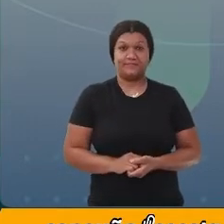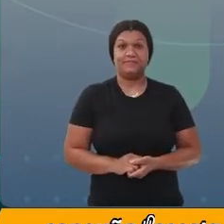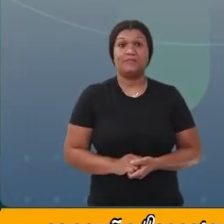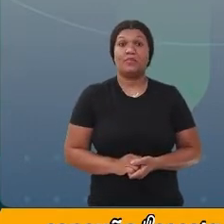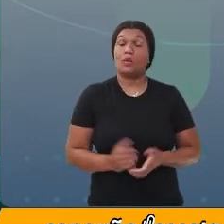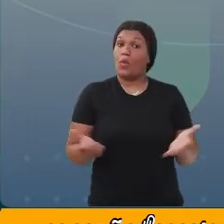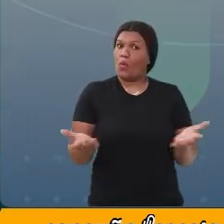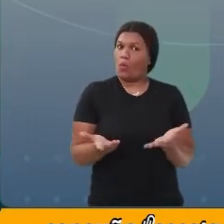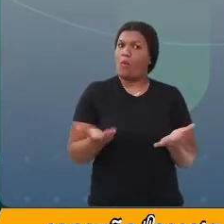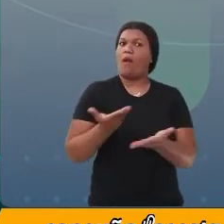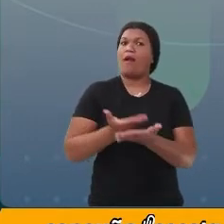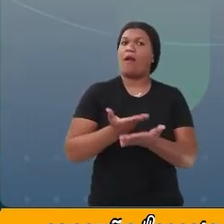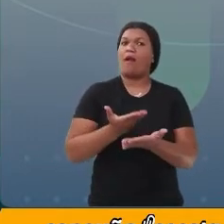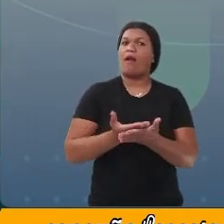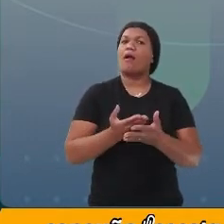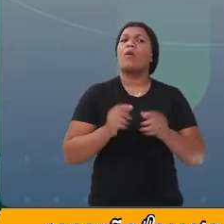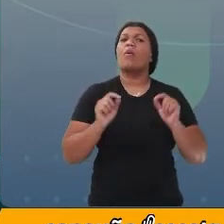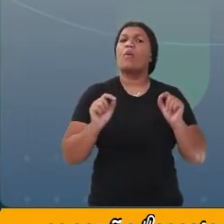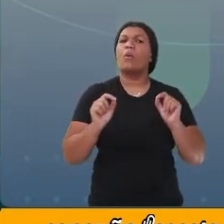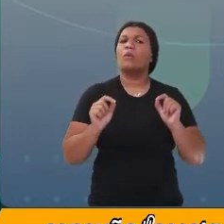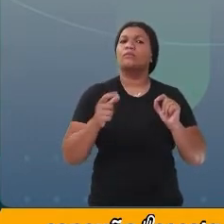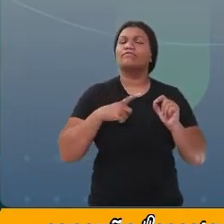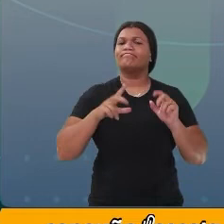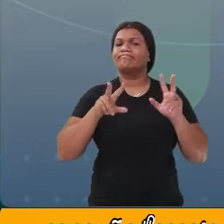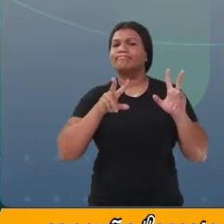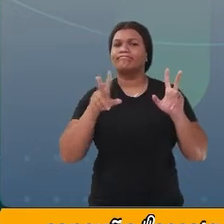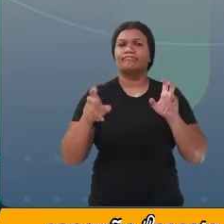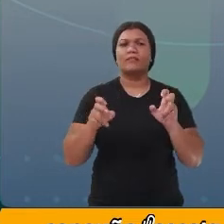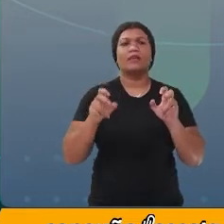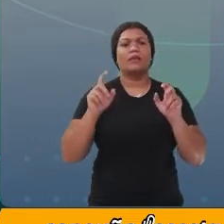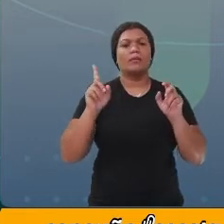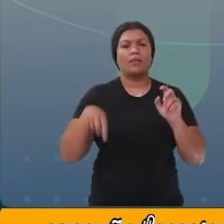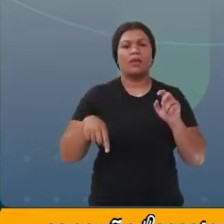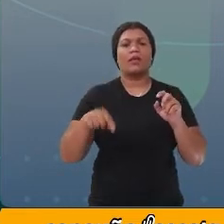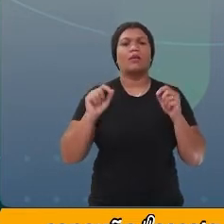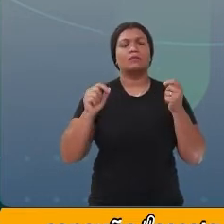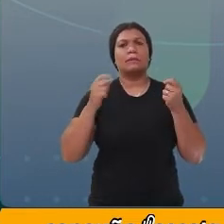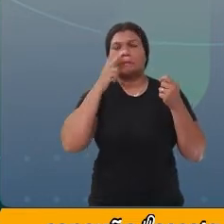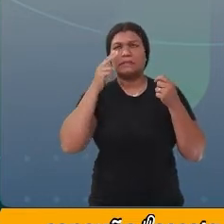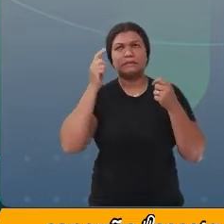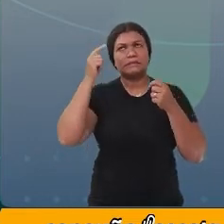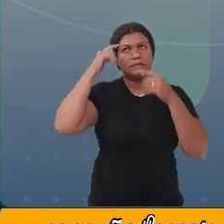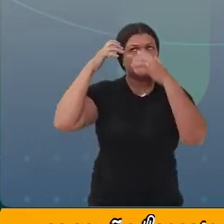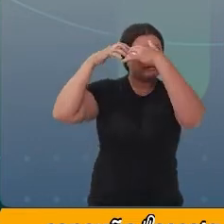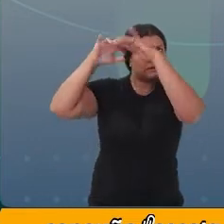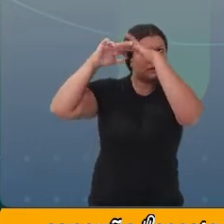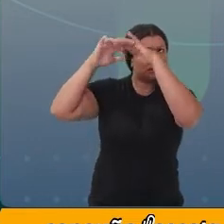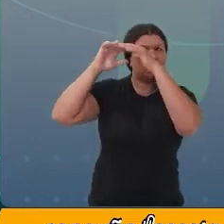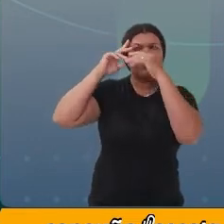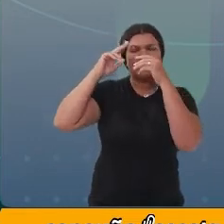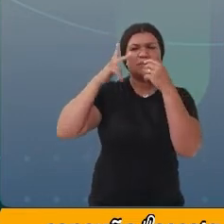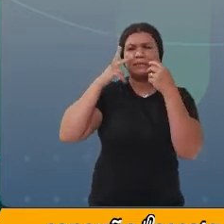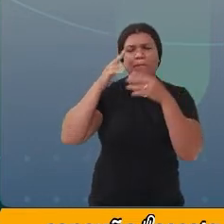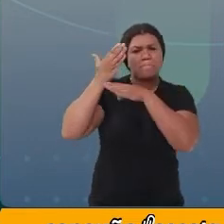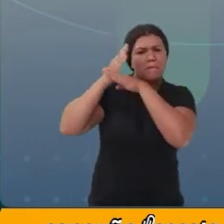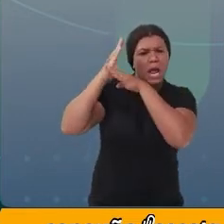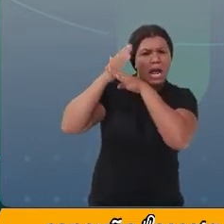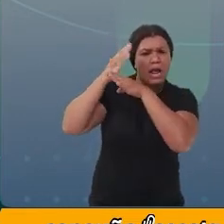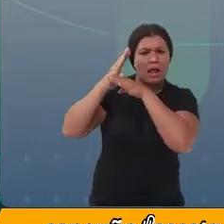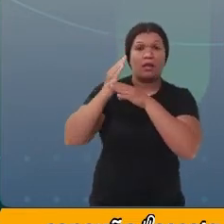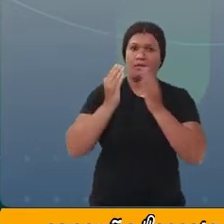A nossa aula de hoje traz como título Ginástica do Cérebro, comparando